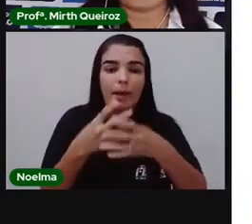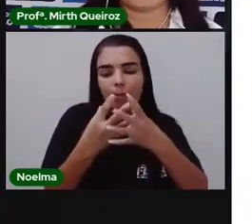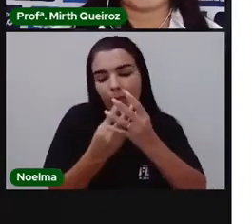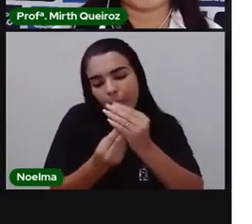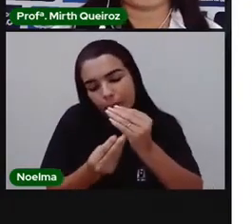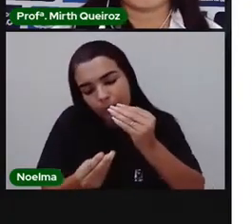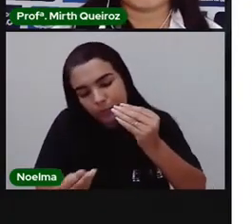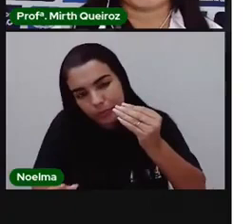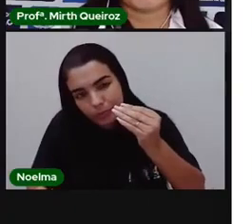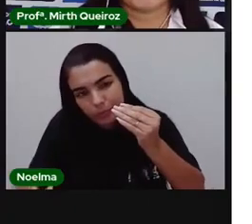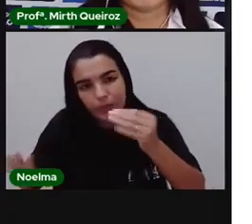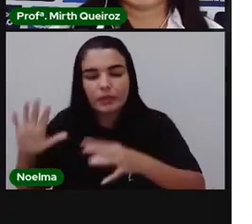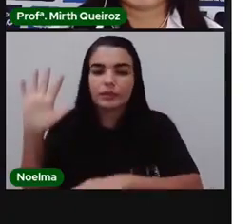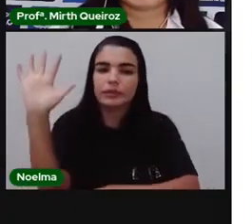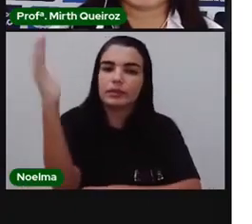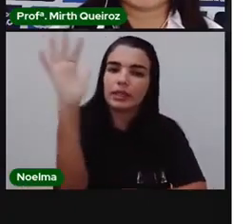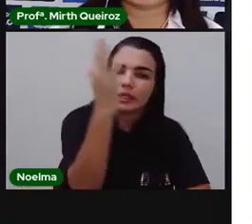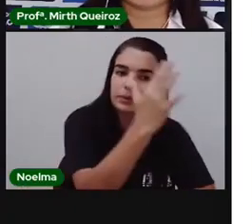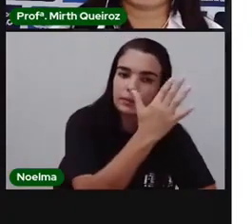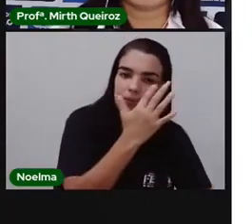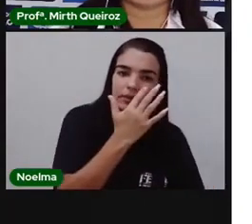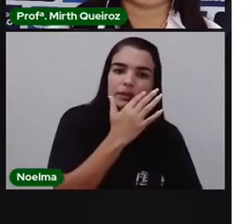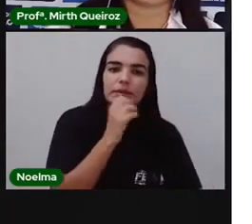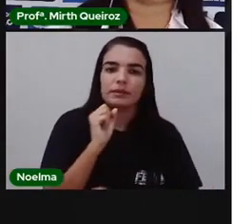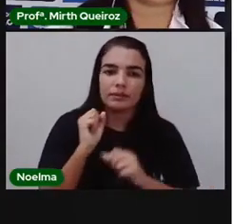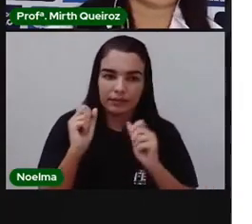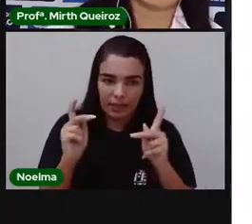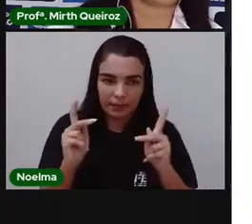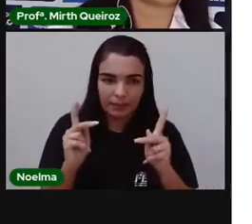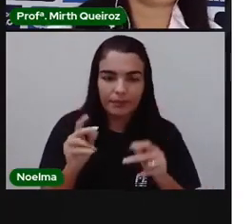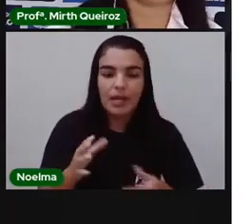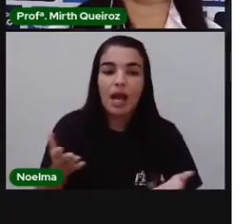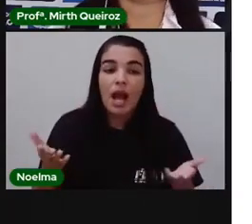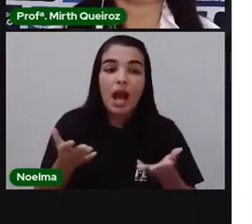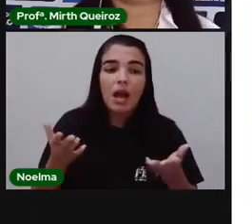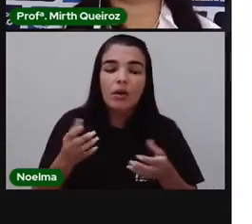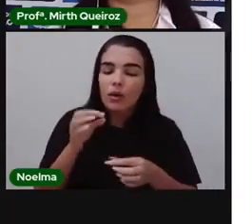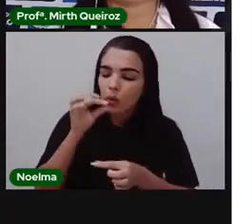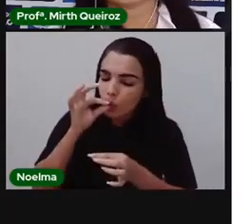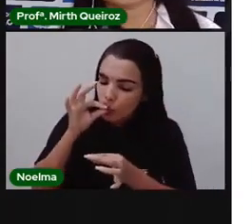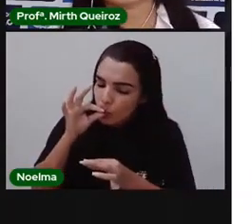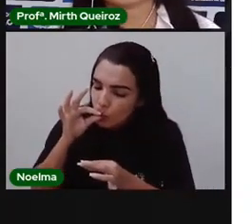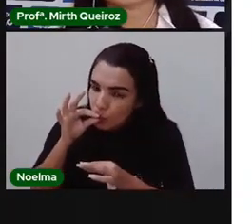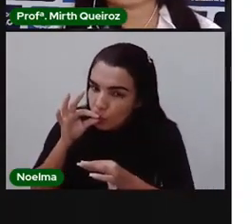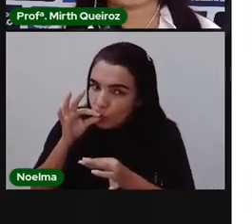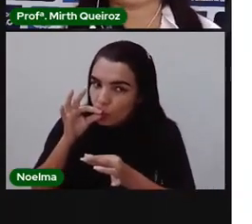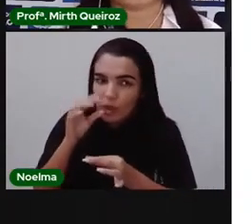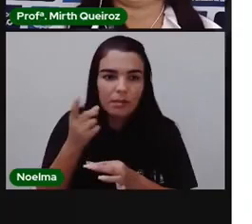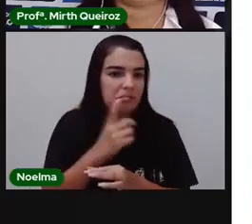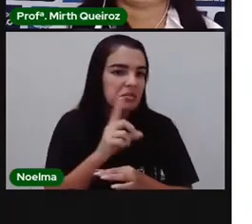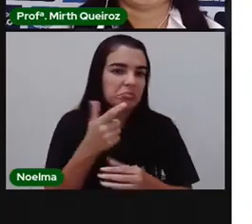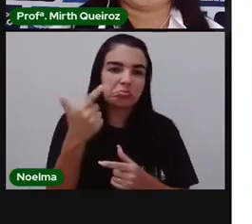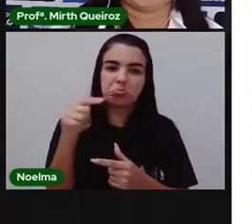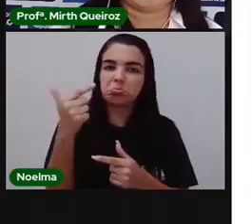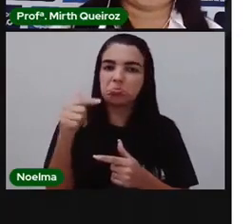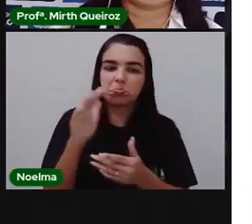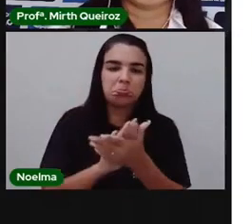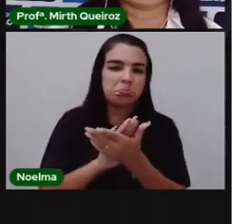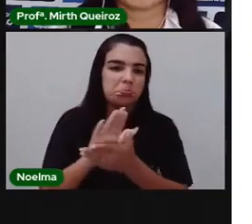se decompor na natureza. Hoje em dia, até os canudinhos em alguns locais, até mesmo em praia, não está mais sendo utilizado, né?